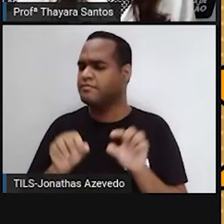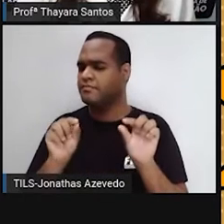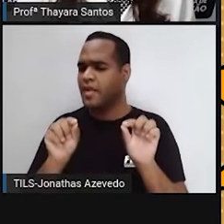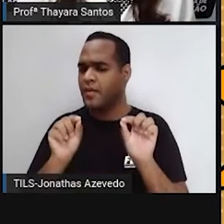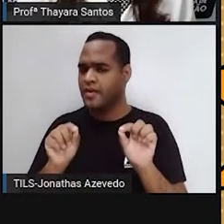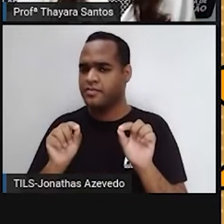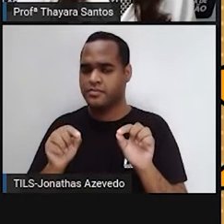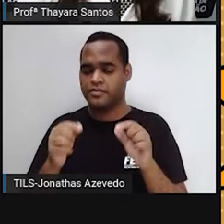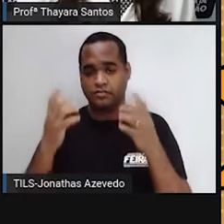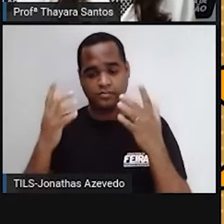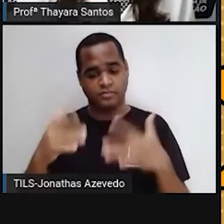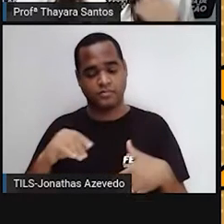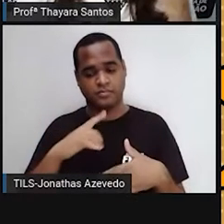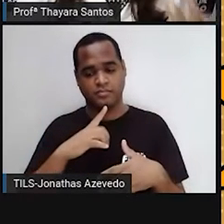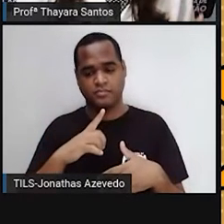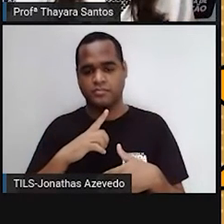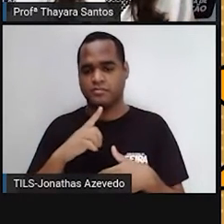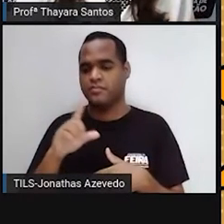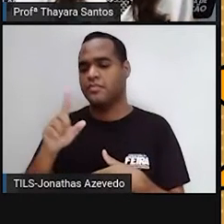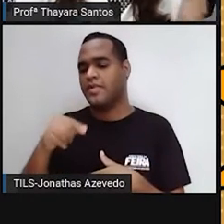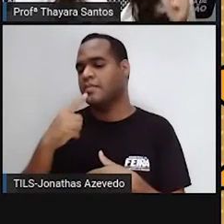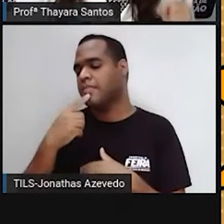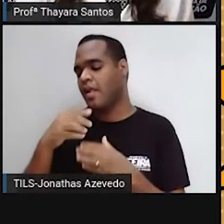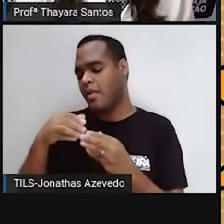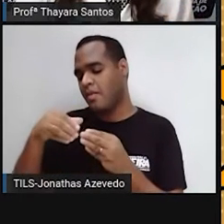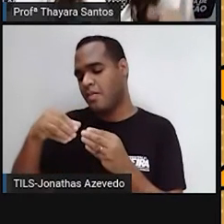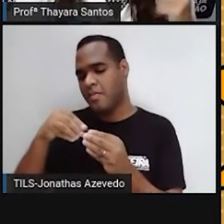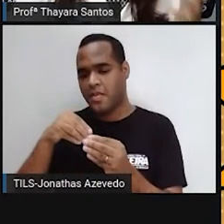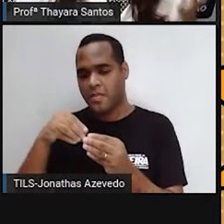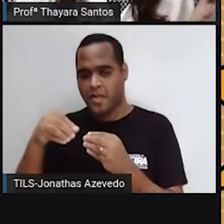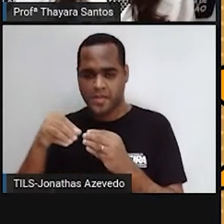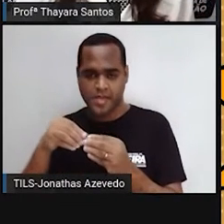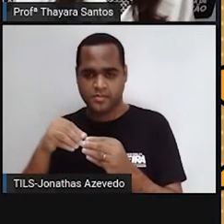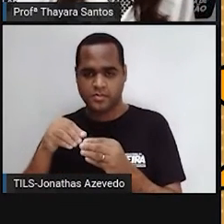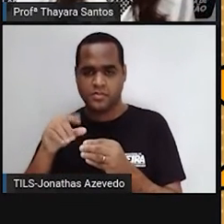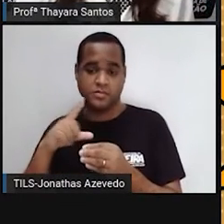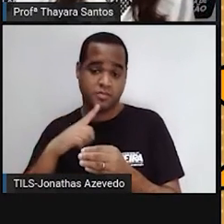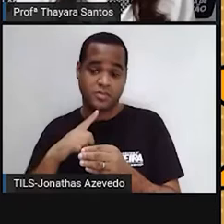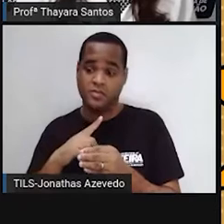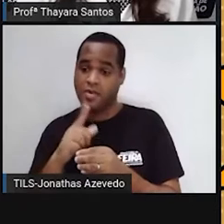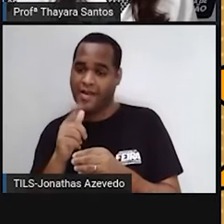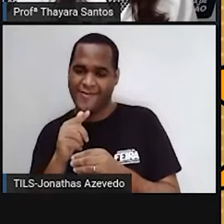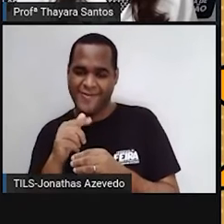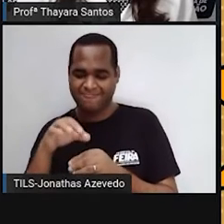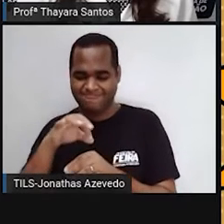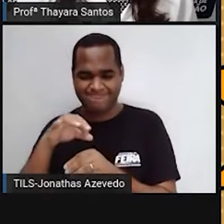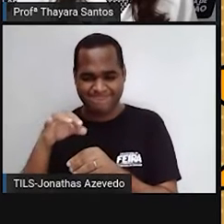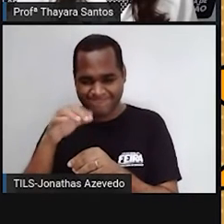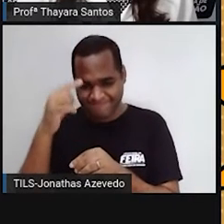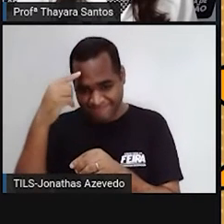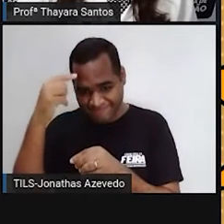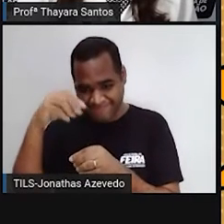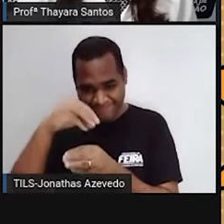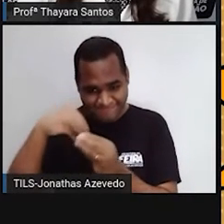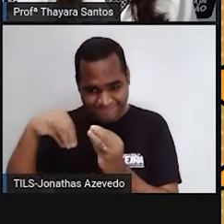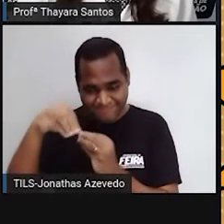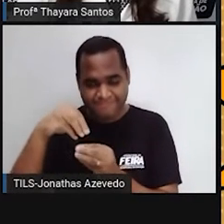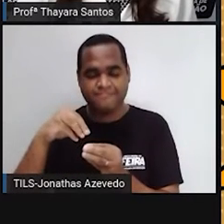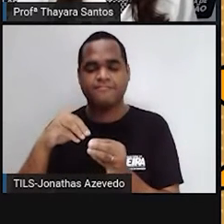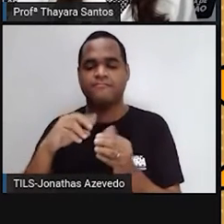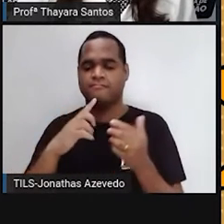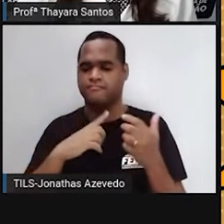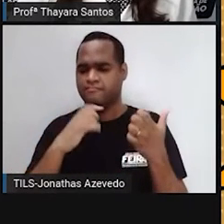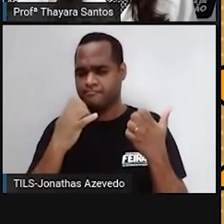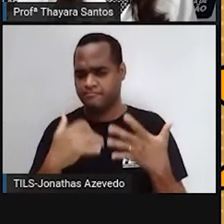citoplasma, ele tem um aspecto gelatinoso e ele é formado por águas e sais minerais. E é lá no citoplasma que a gente encontra